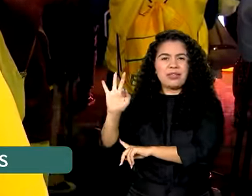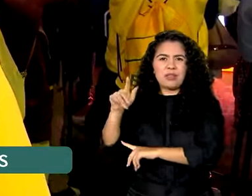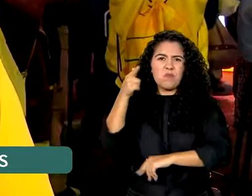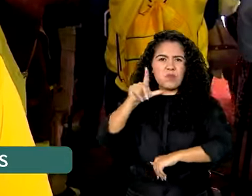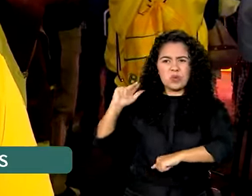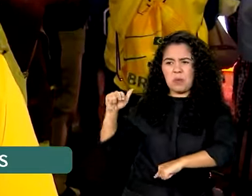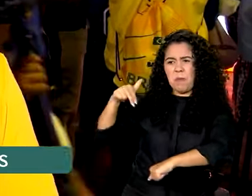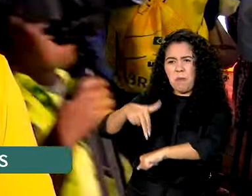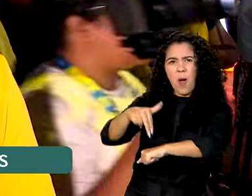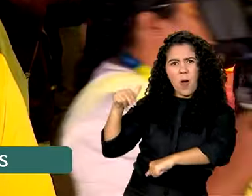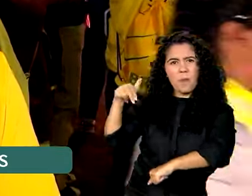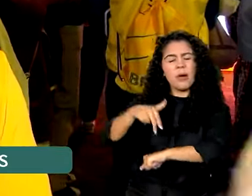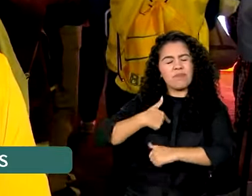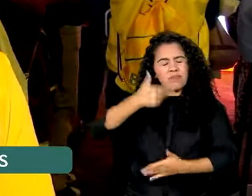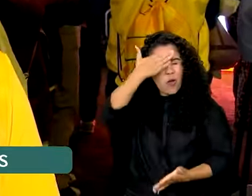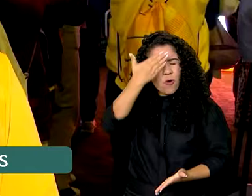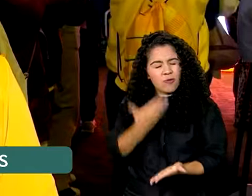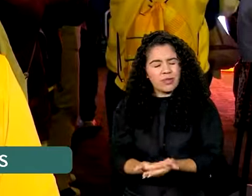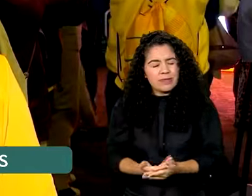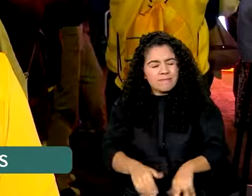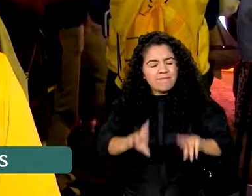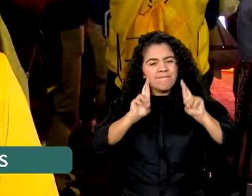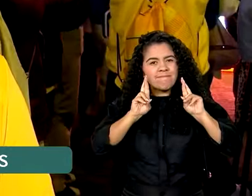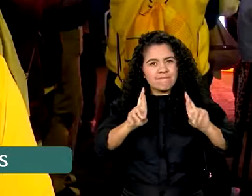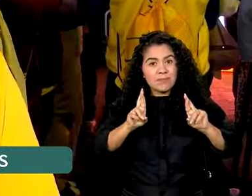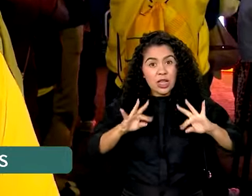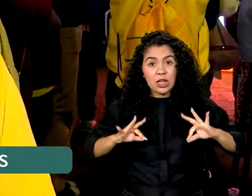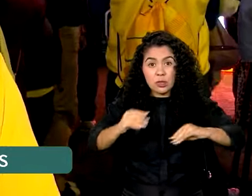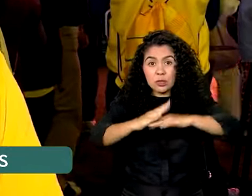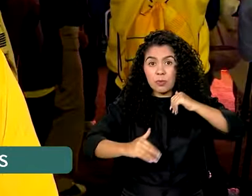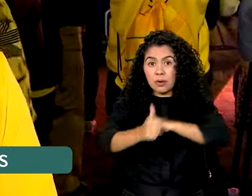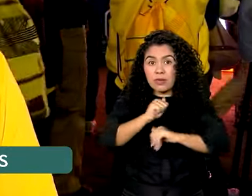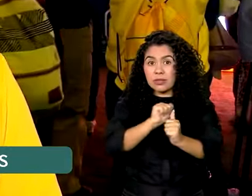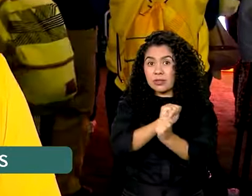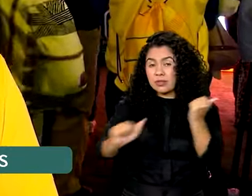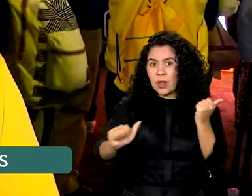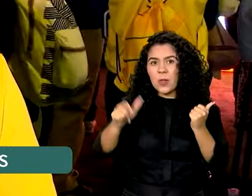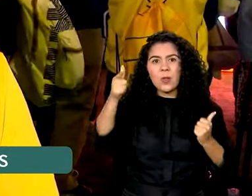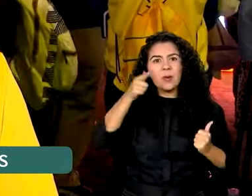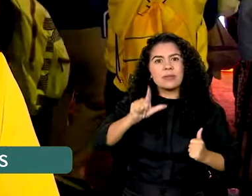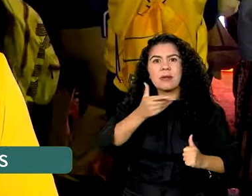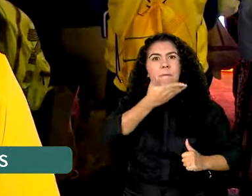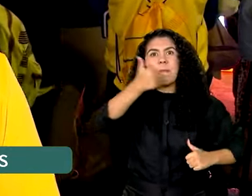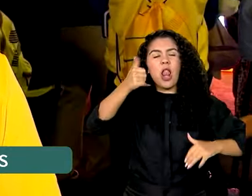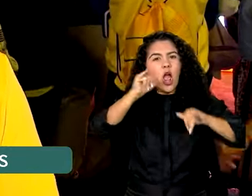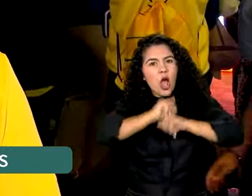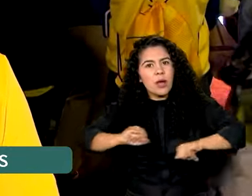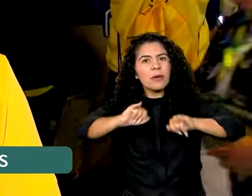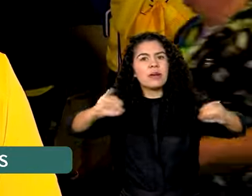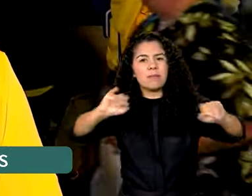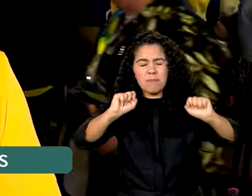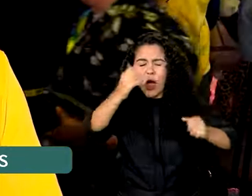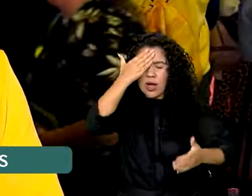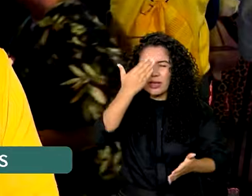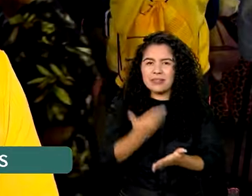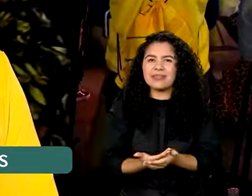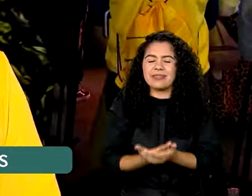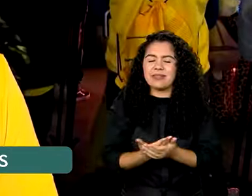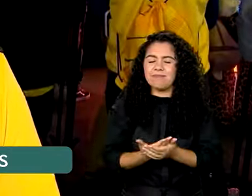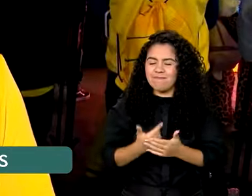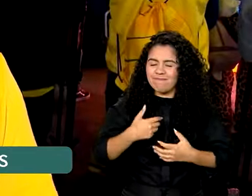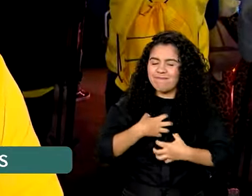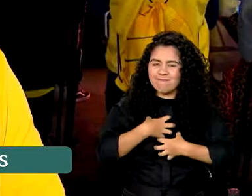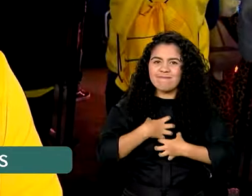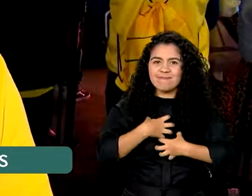no pódio. Eu confio, acredito e torço para que os nossos atletas façam a melhor campanha da história. E pode dizer tranquilamente, eu acredito